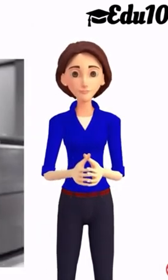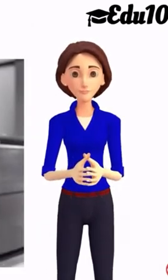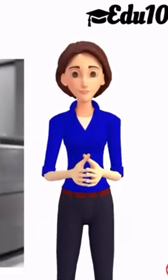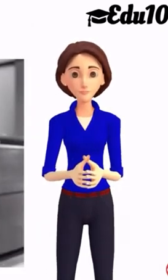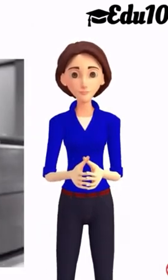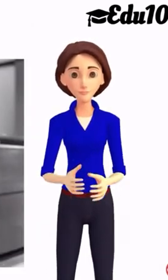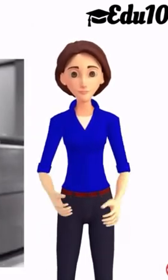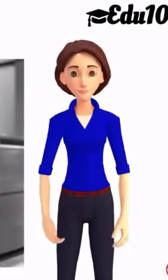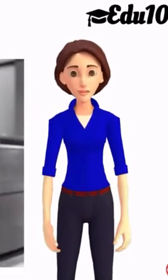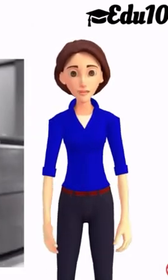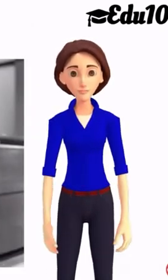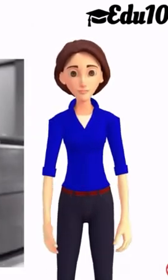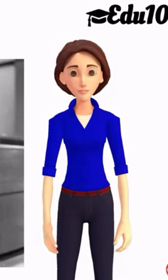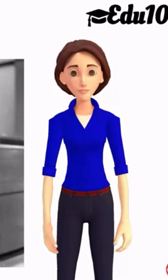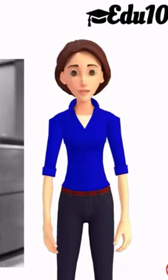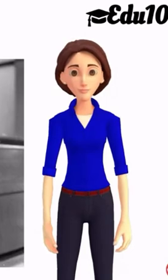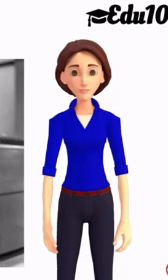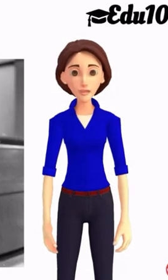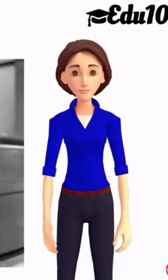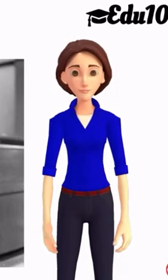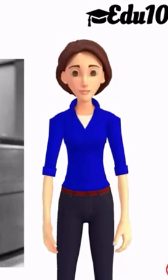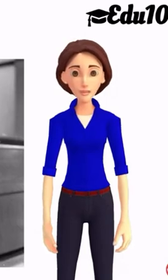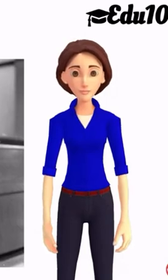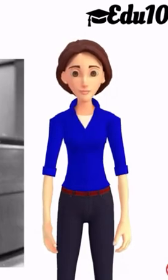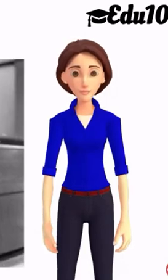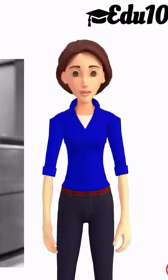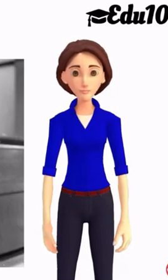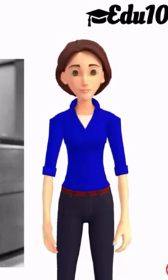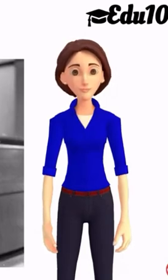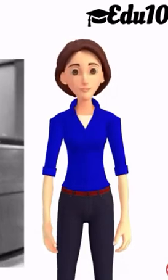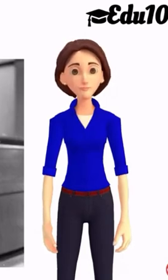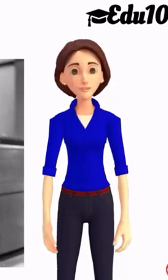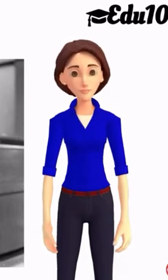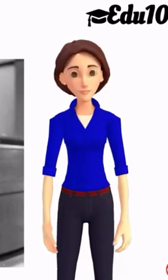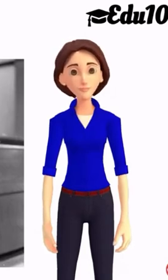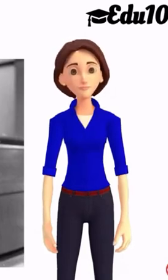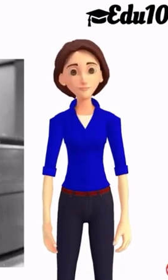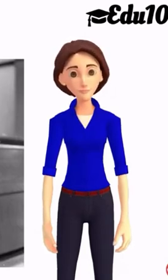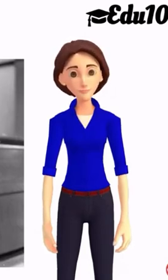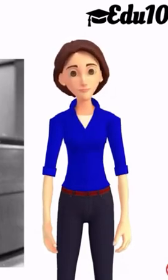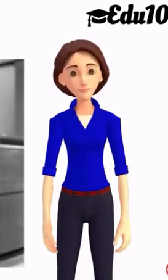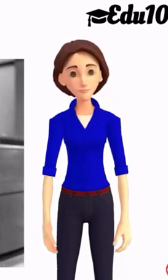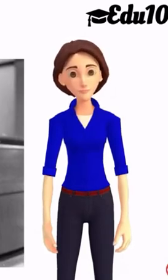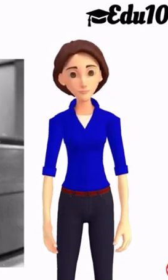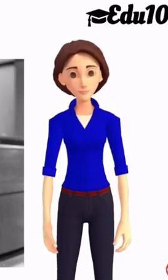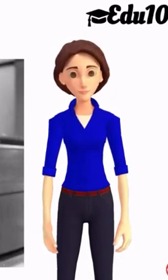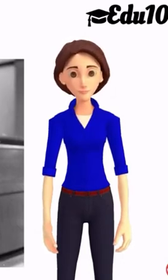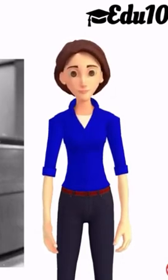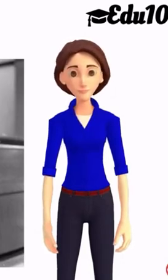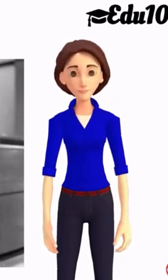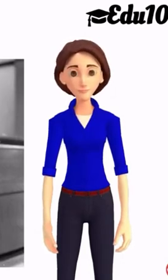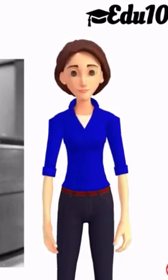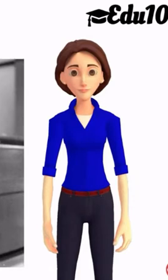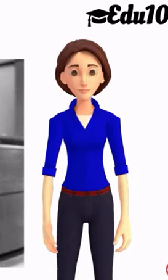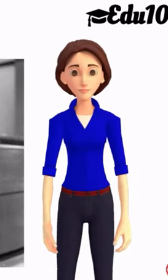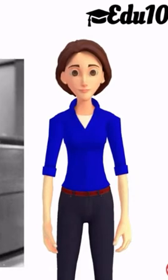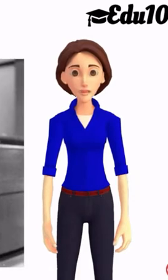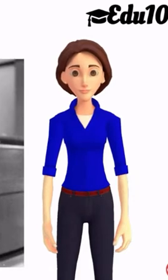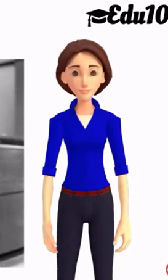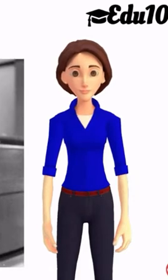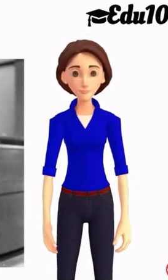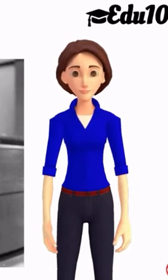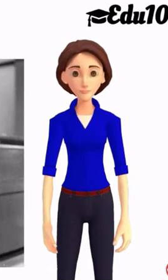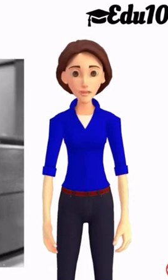Rodrigues Reconhecido como um dos mais importantes autores do teatro brasileiro, Nelson é, também, um dos mais